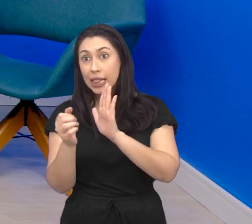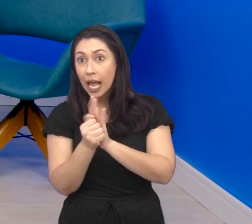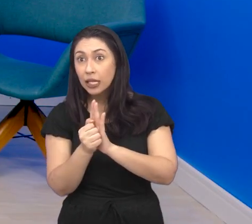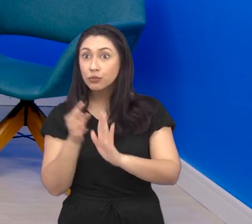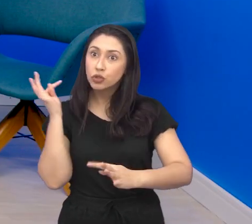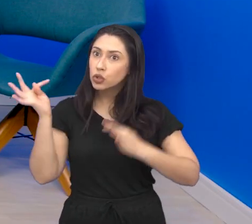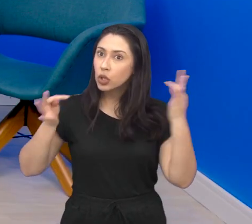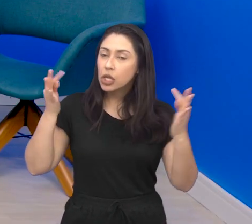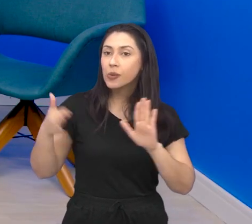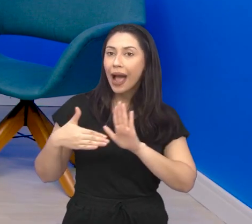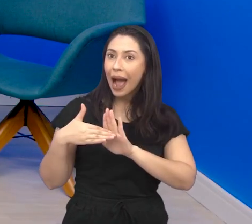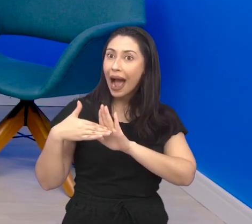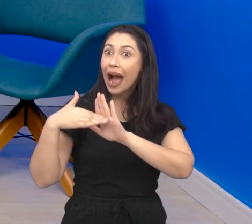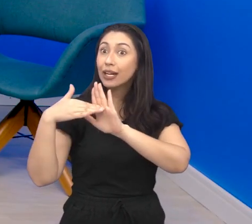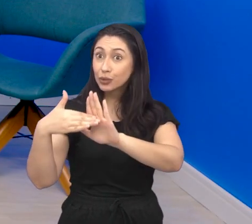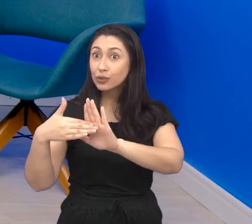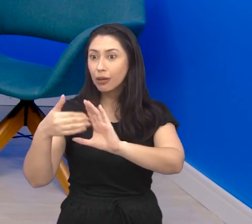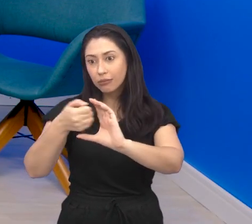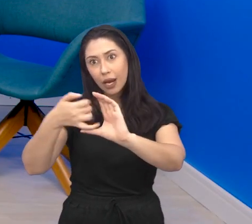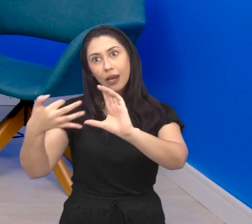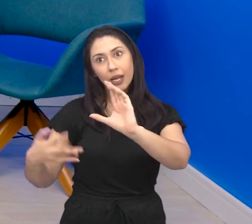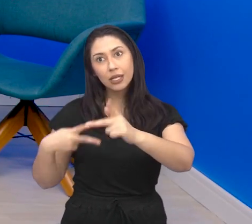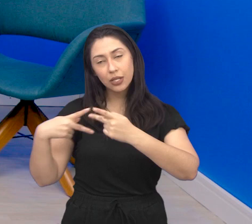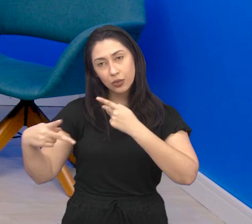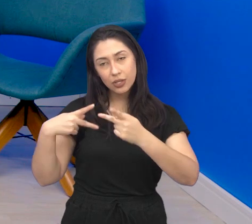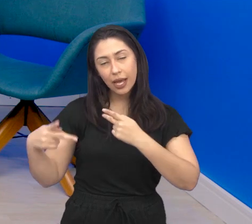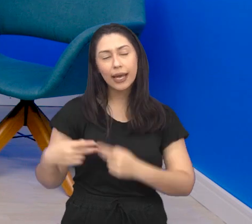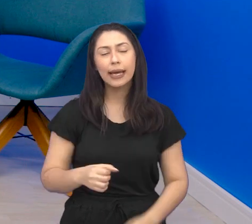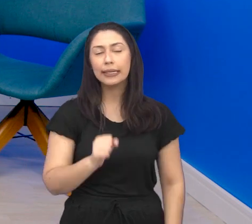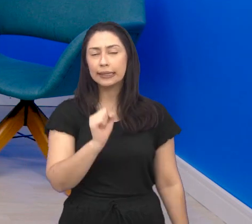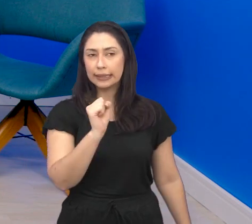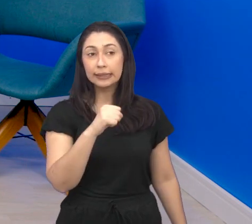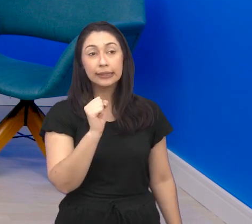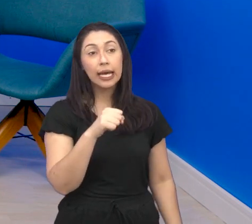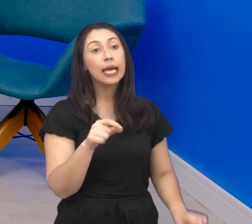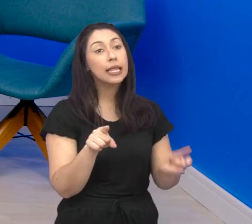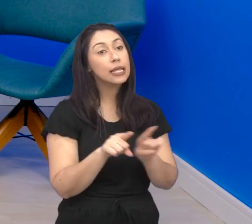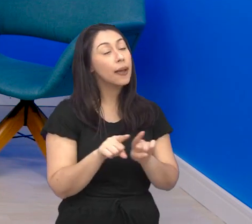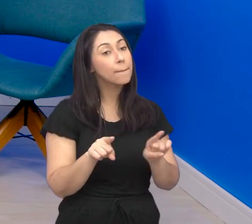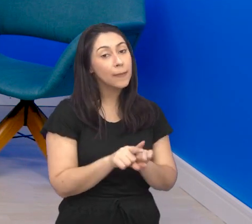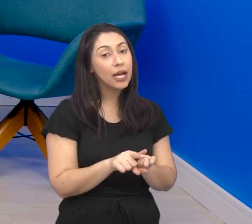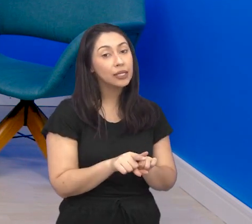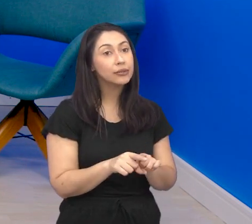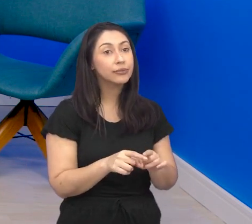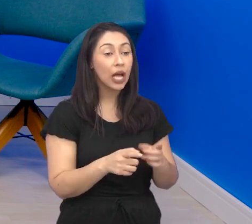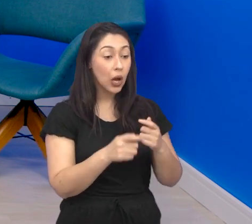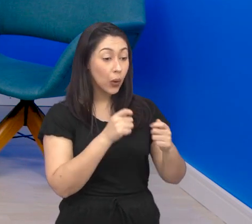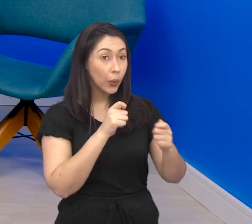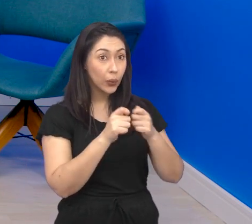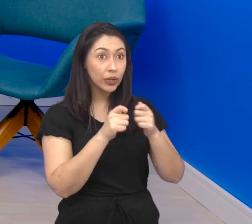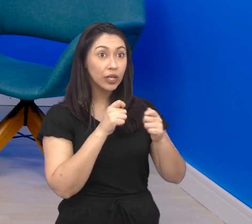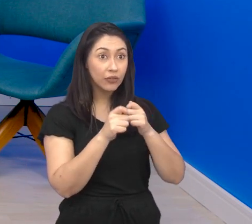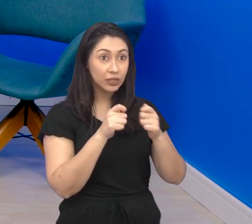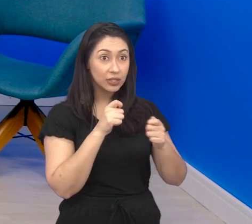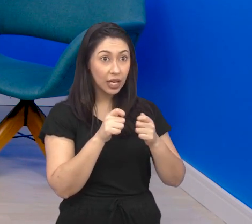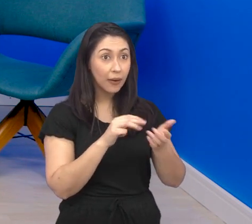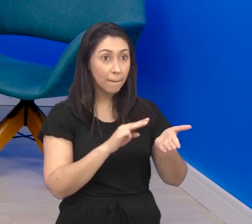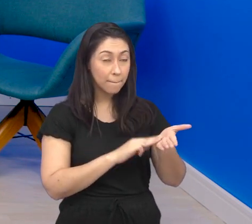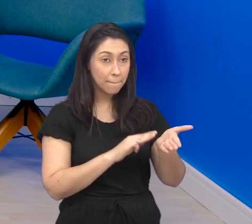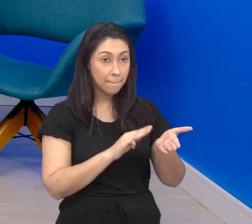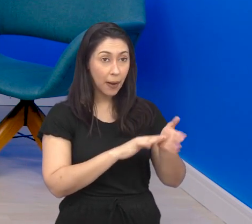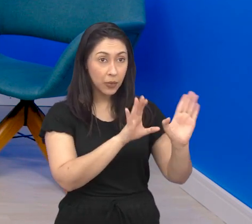cadastro de turismo vão ajudar muito na criação de uma identidade turística para São José, né, Mar? Sem dúvida, Marina. Até como o nosso